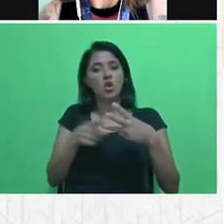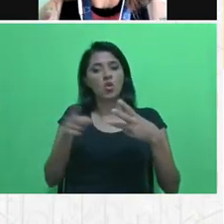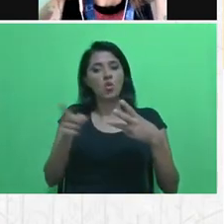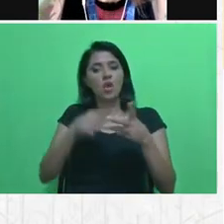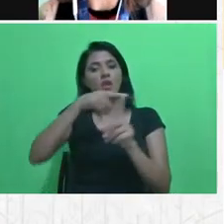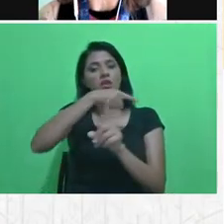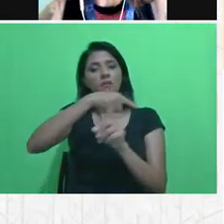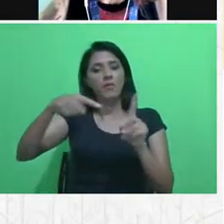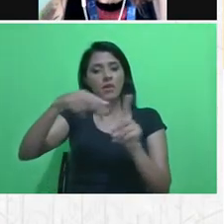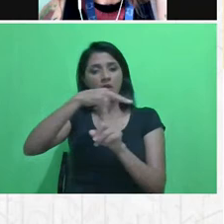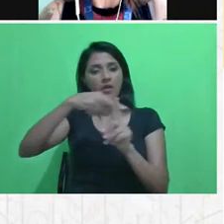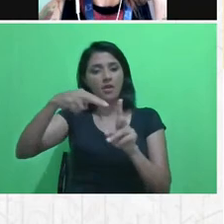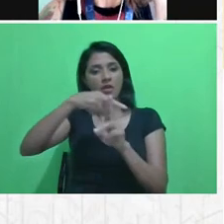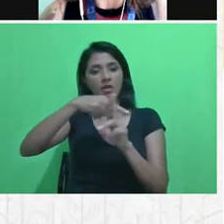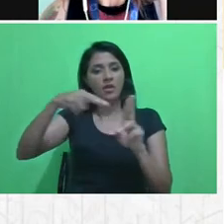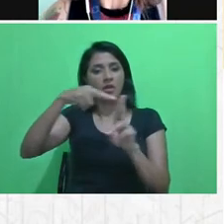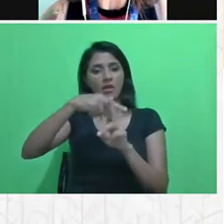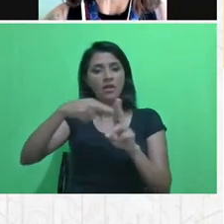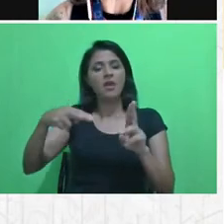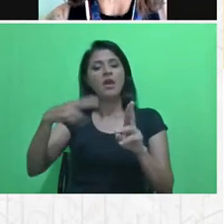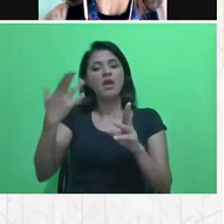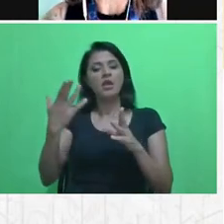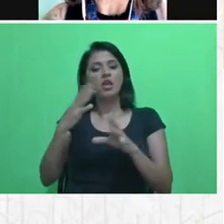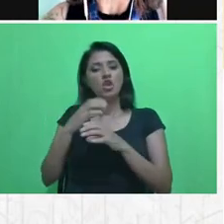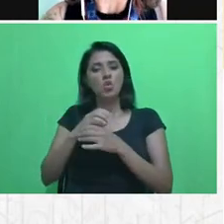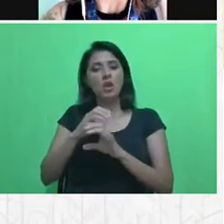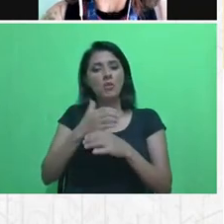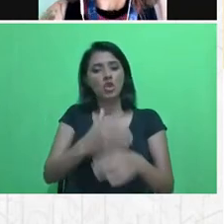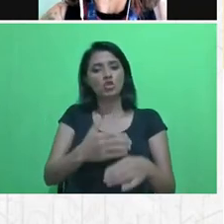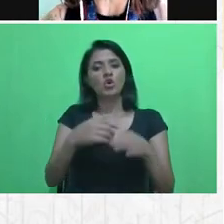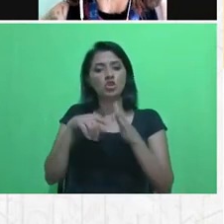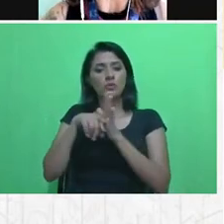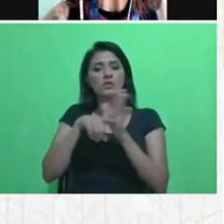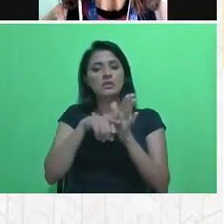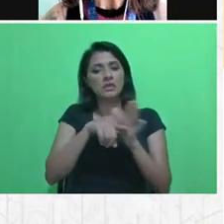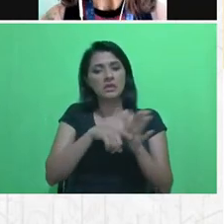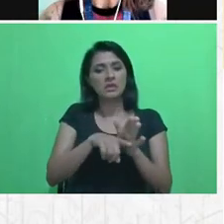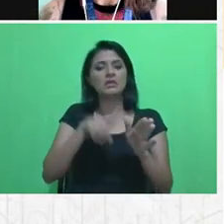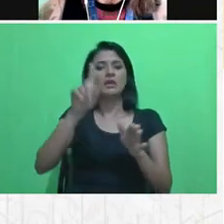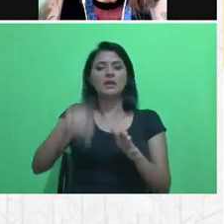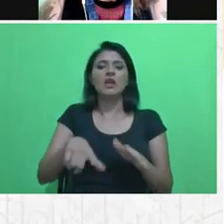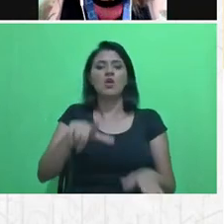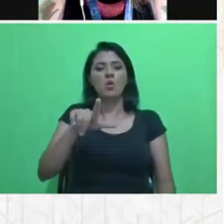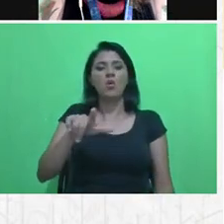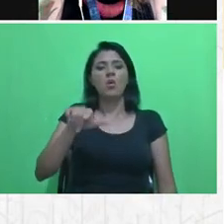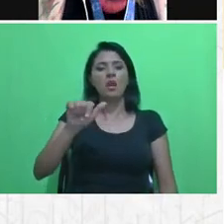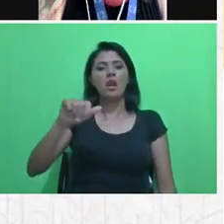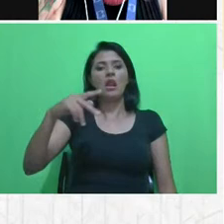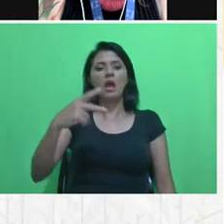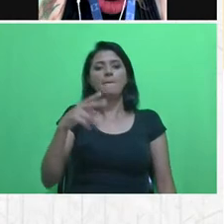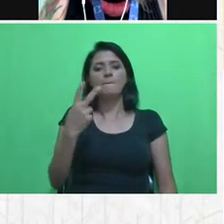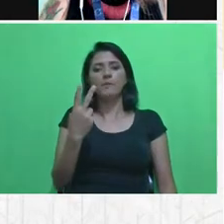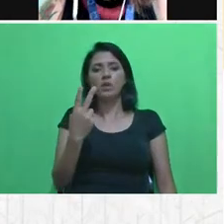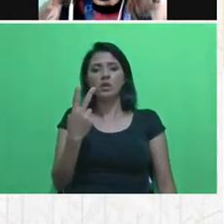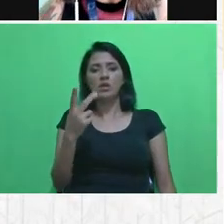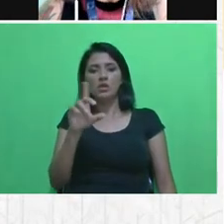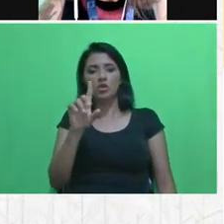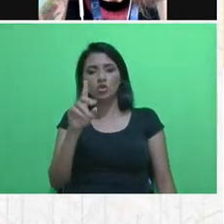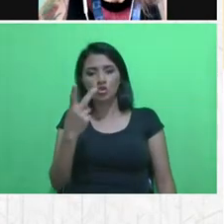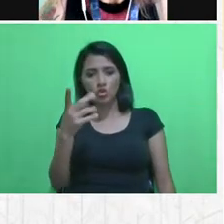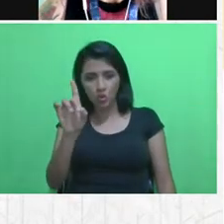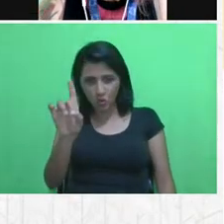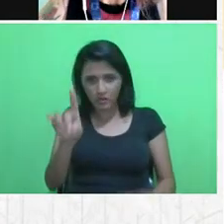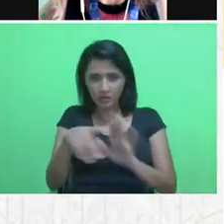de Pesquisa sobre Ação Pública, né, que é o LAP2 da UNB, e com os Institutos Federais de